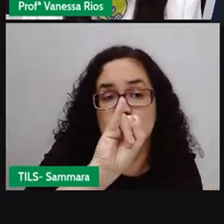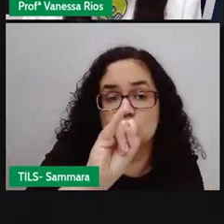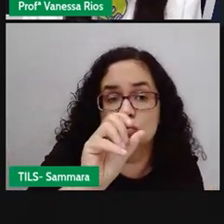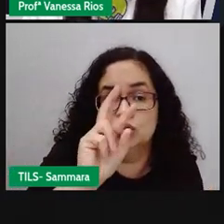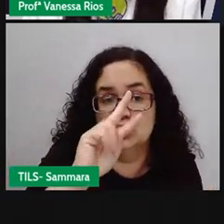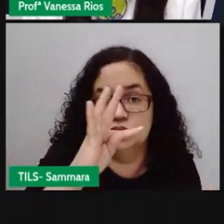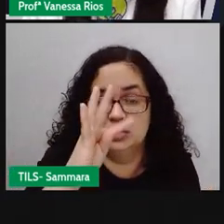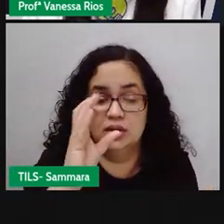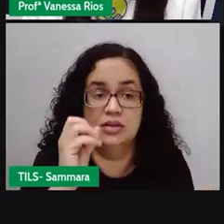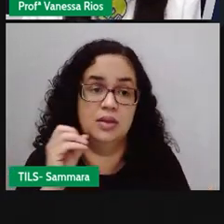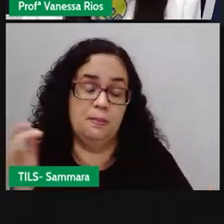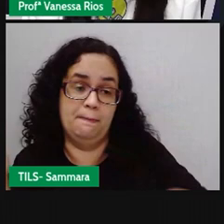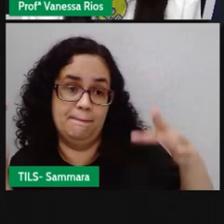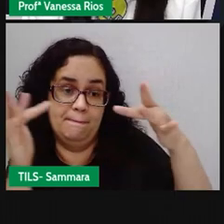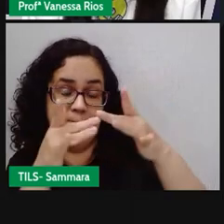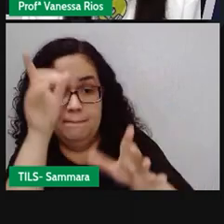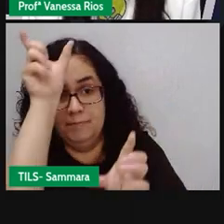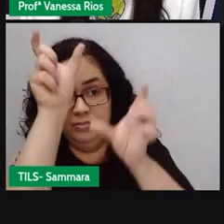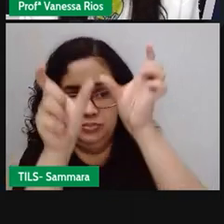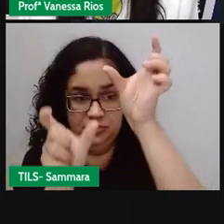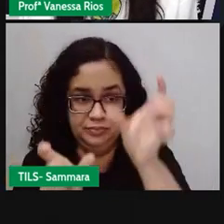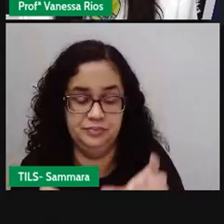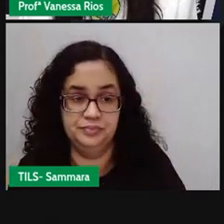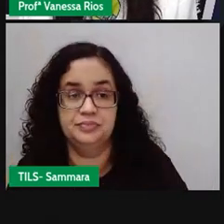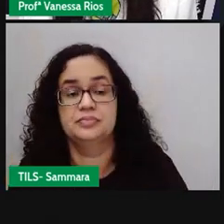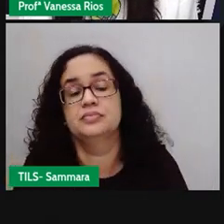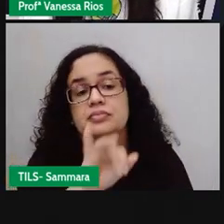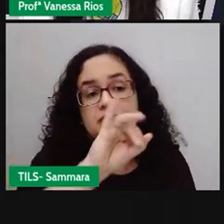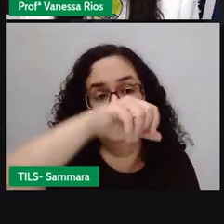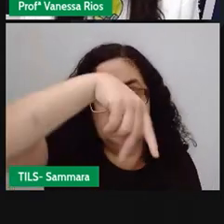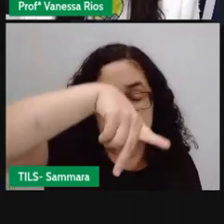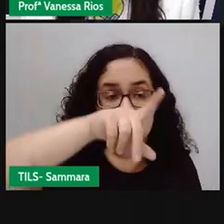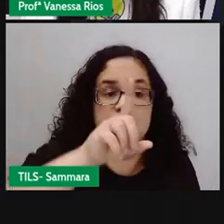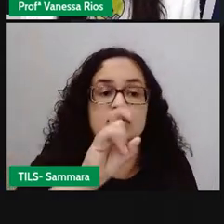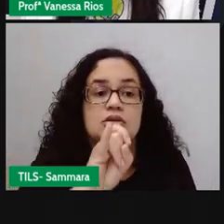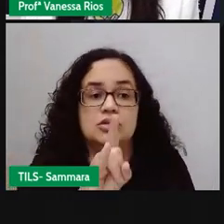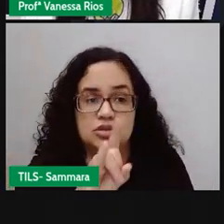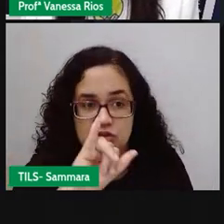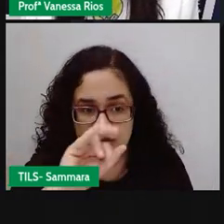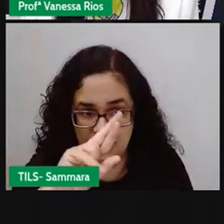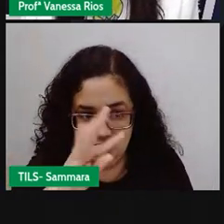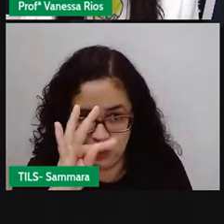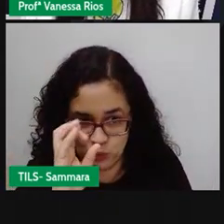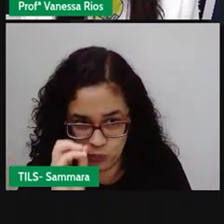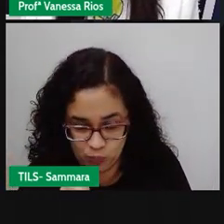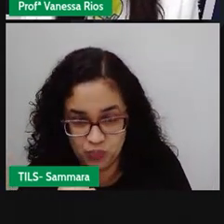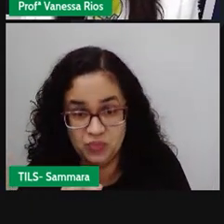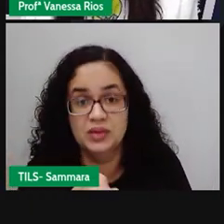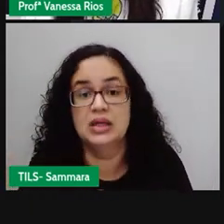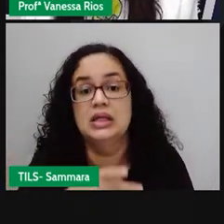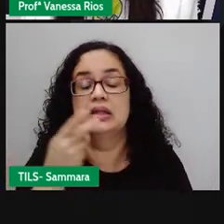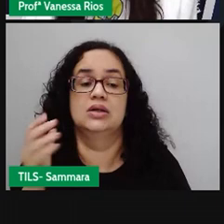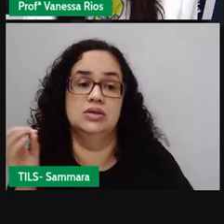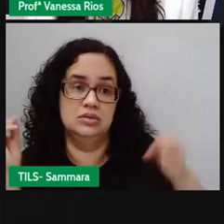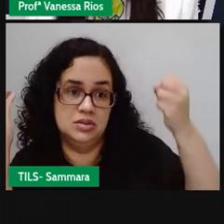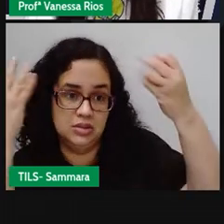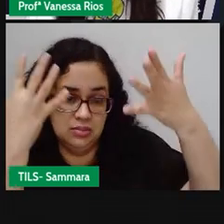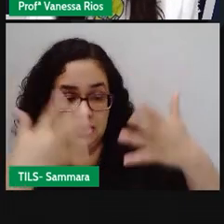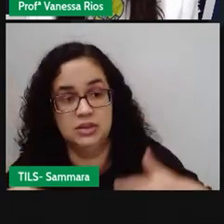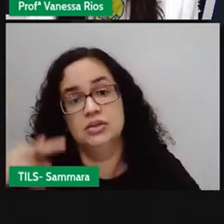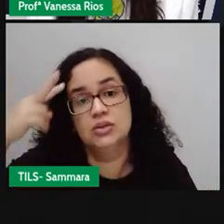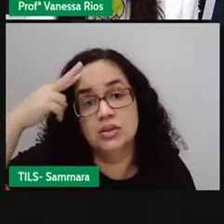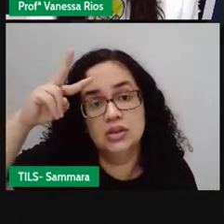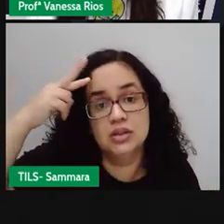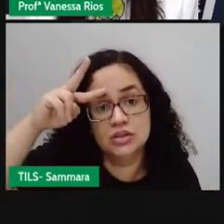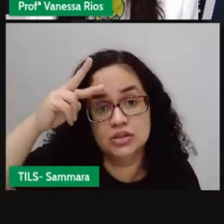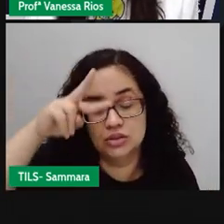diretamente ligada ao personagem. O indireto, quem fala pelos personagens, é quem está contando a história.